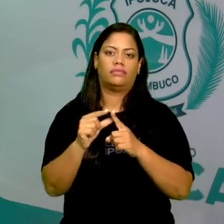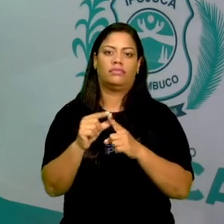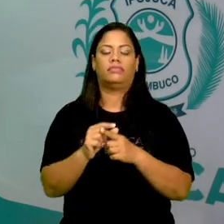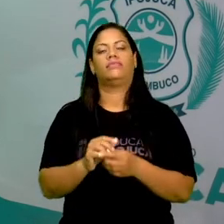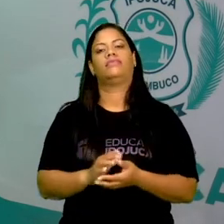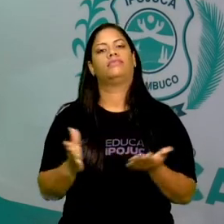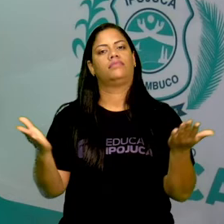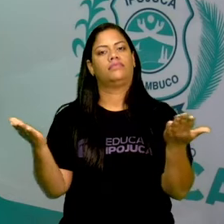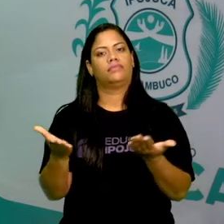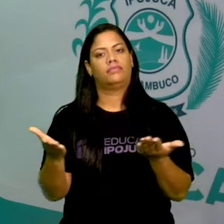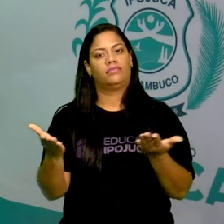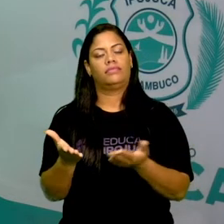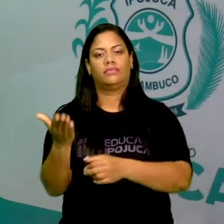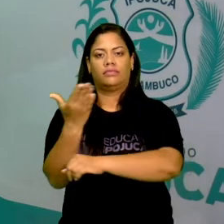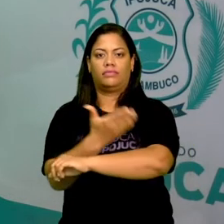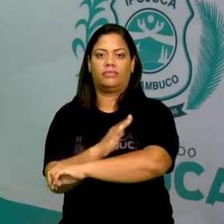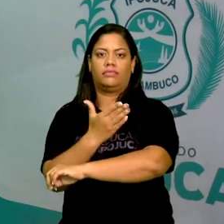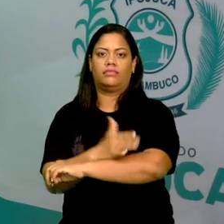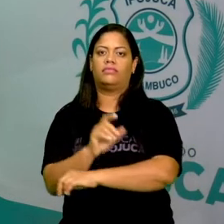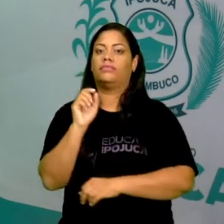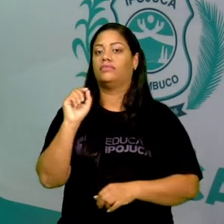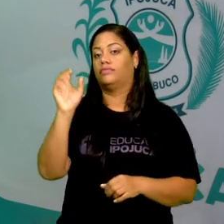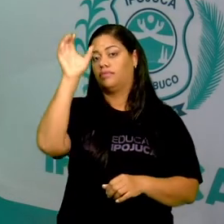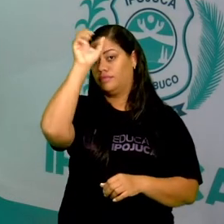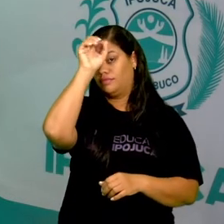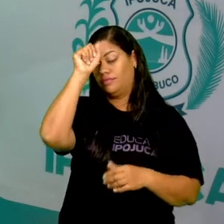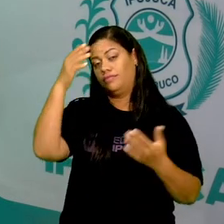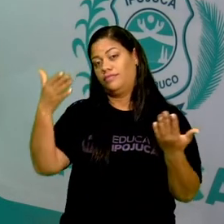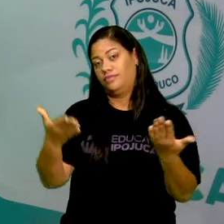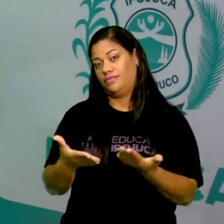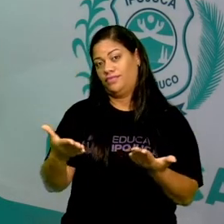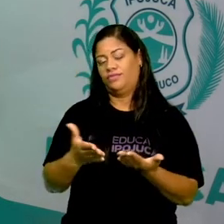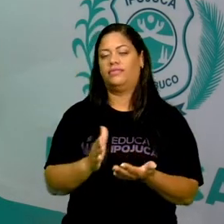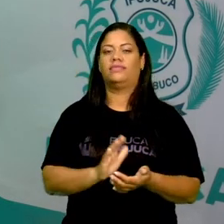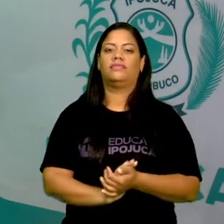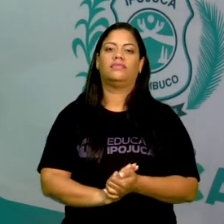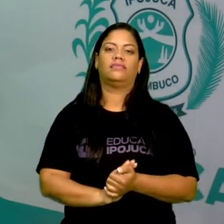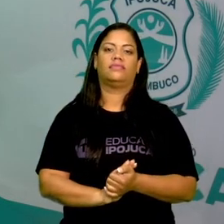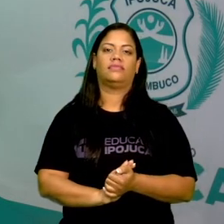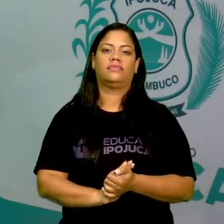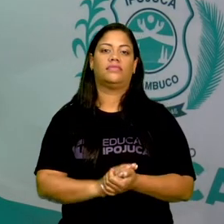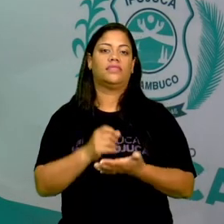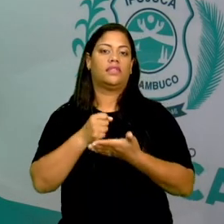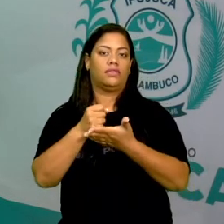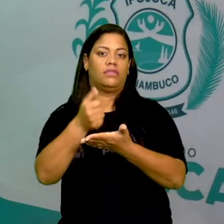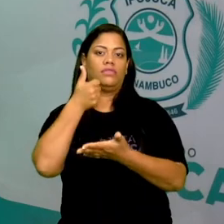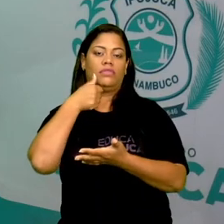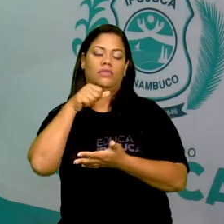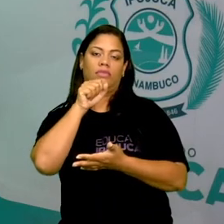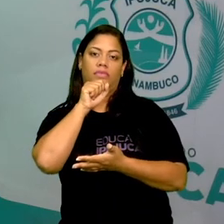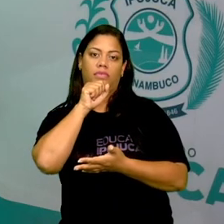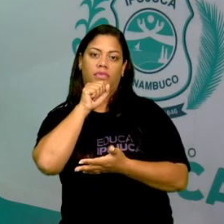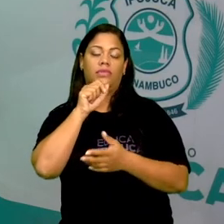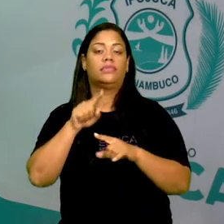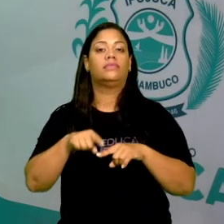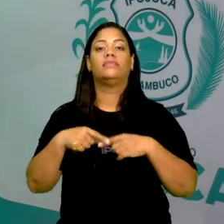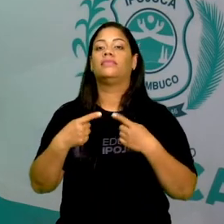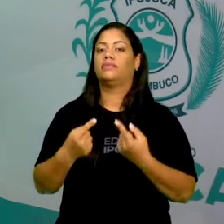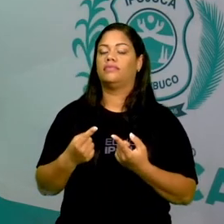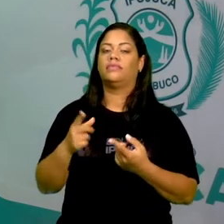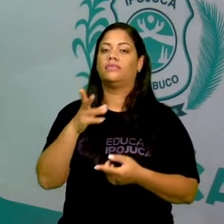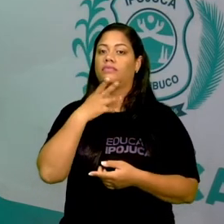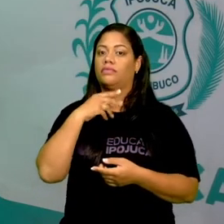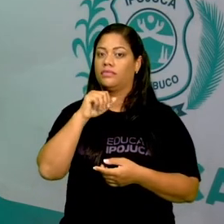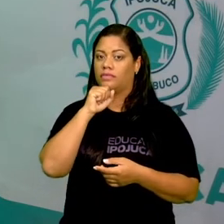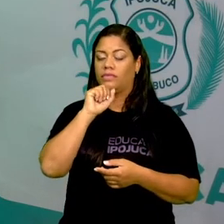E aí vamos praticar o que aprendemos hoje. Certo? Com a ajuda da mamãe, mais uma vez, do